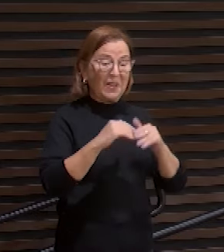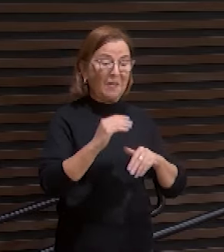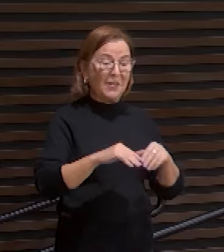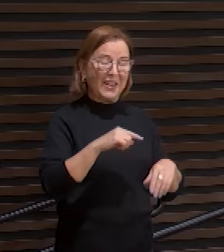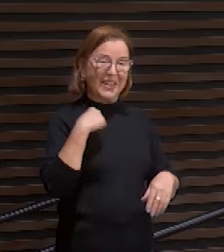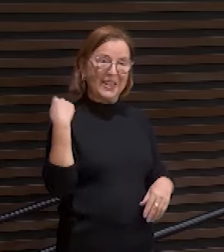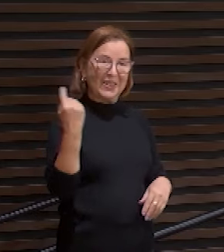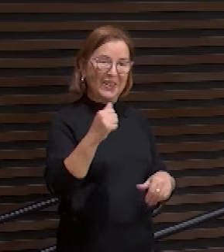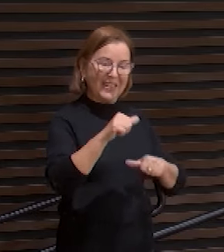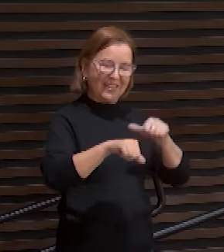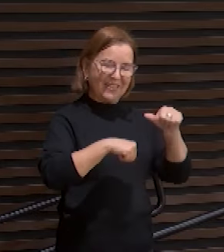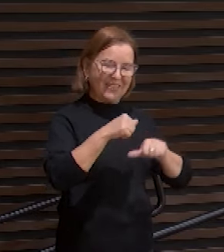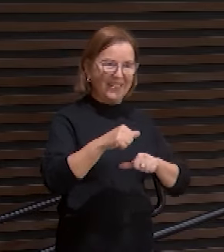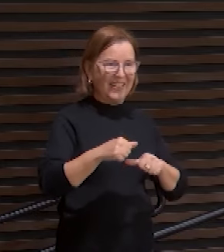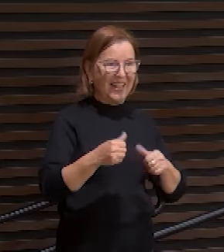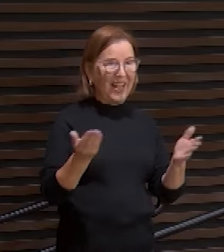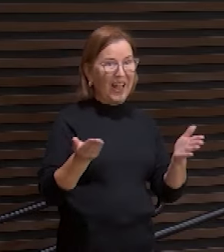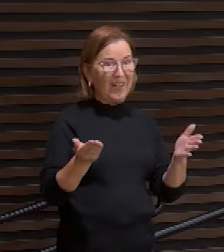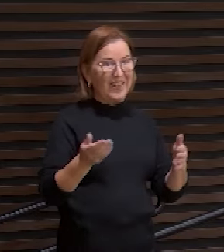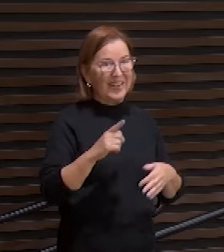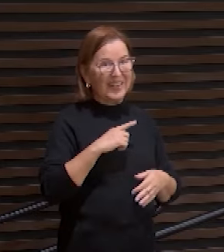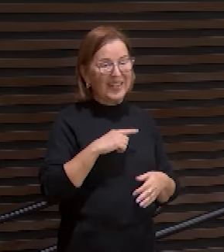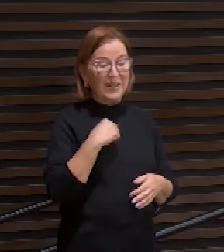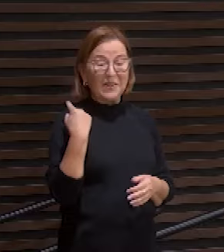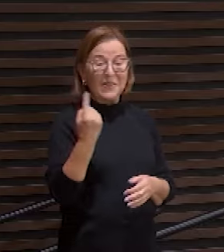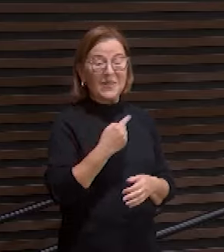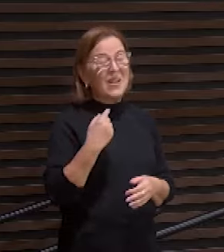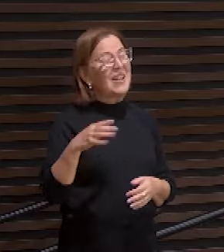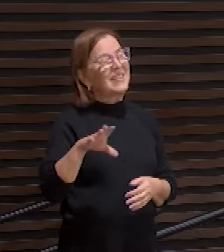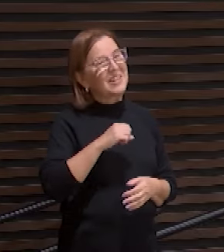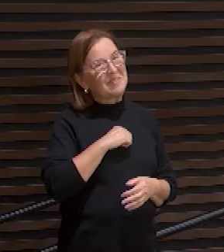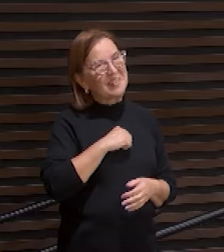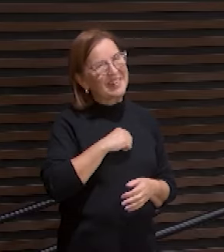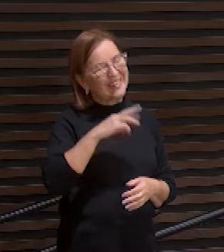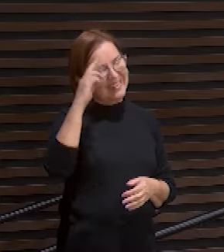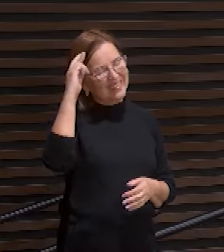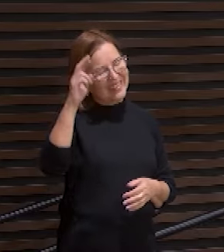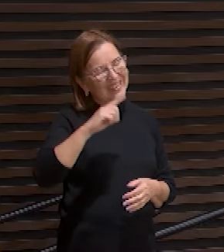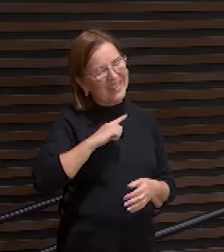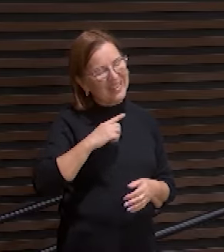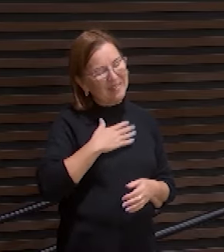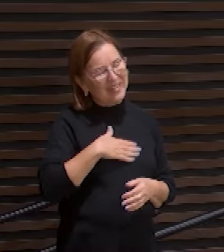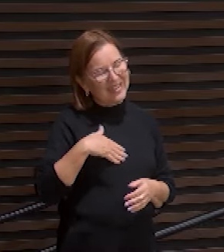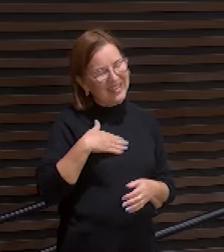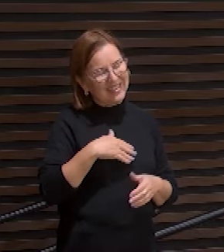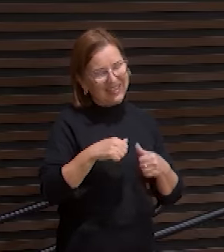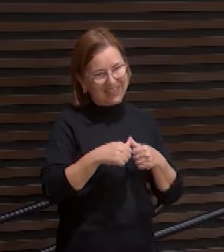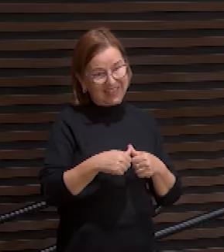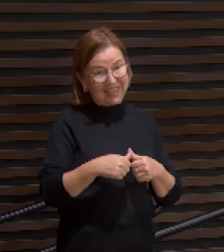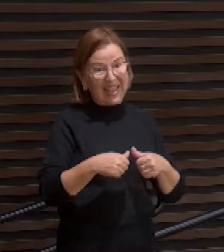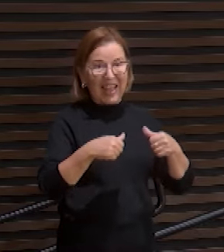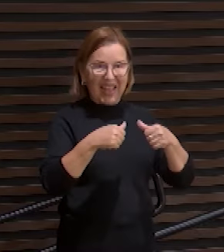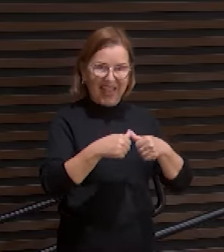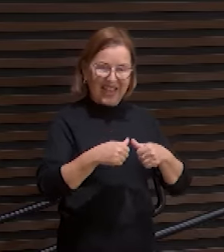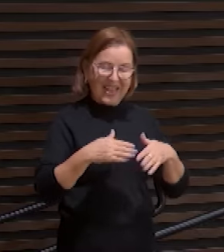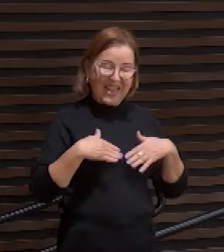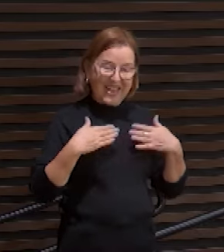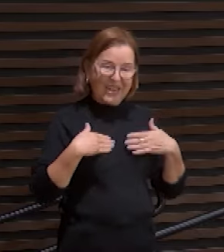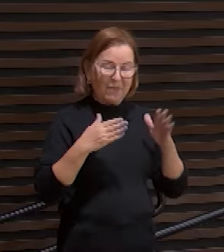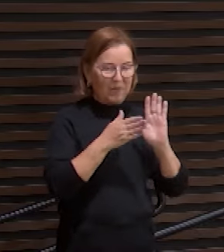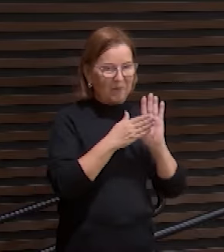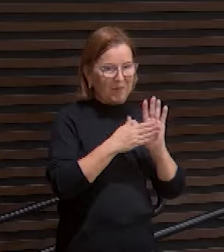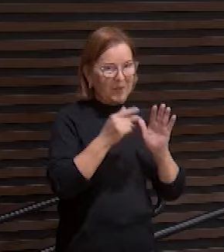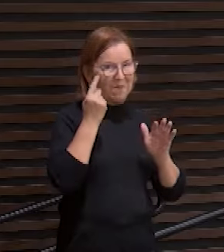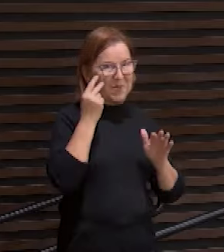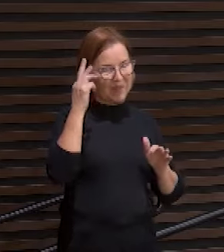agora ele tem o nosso amor e ele se deleita nisso esta é a alegria que lhe estava proposta nós os